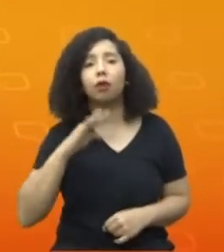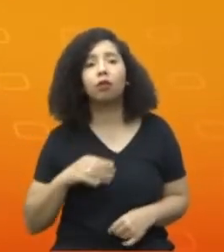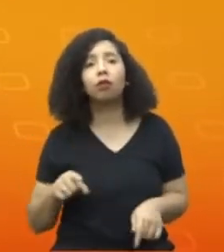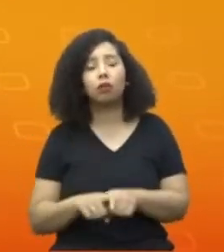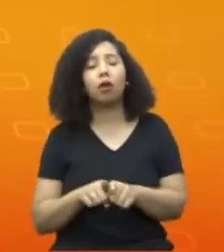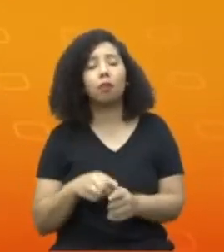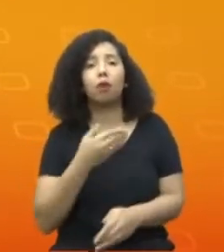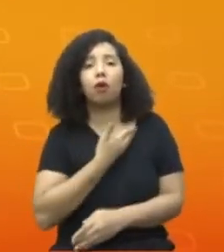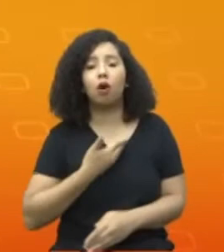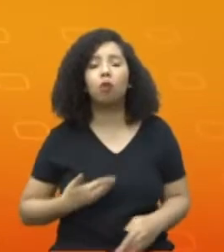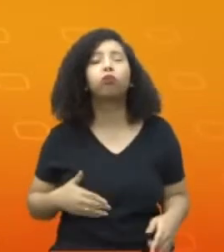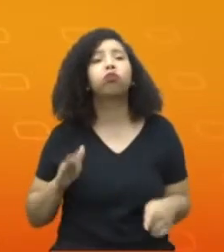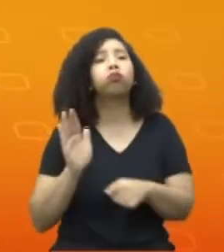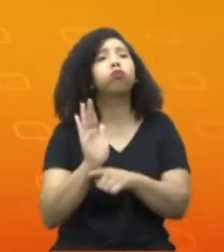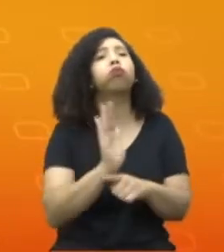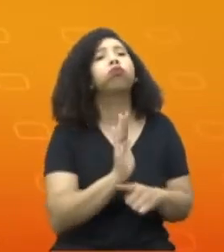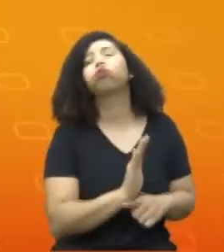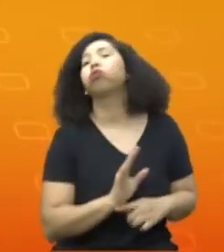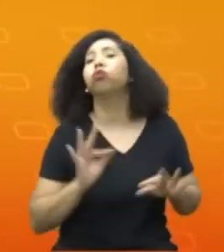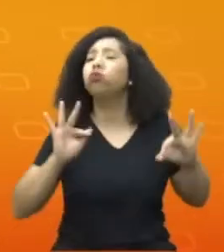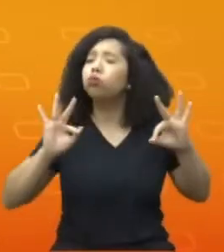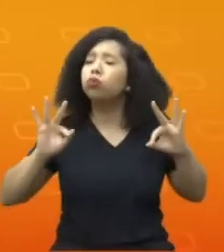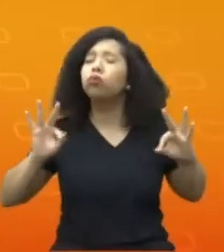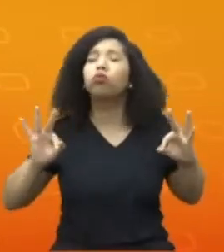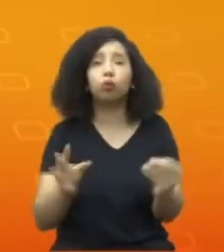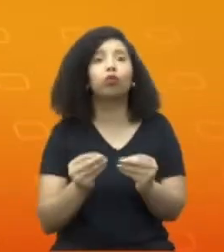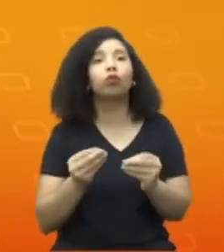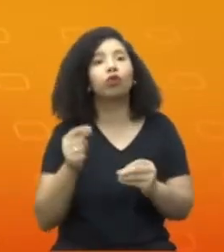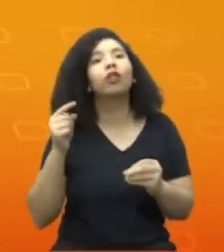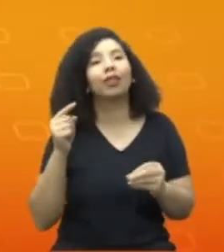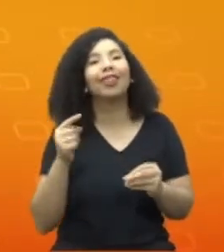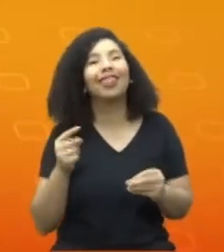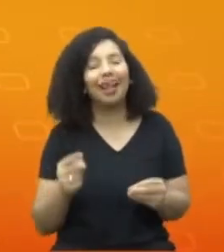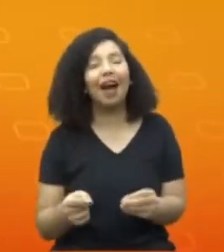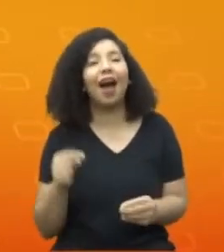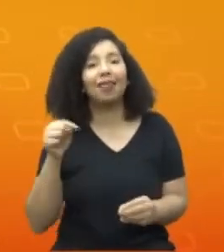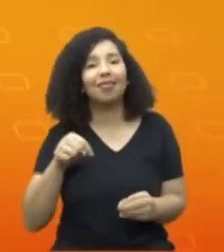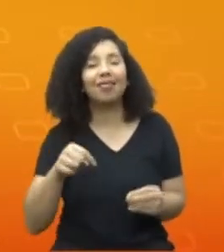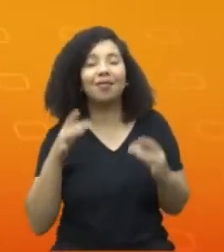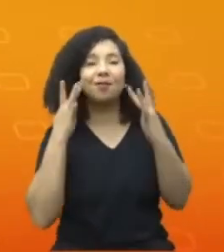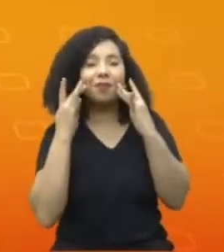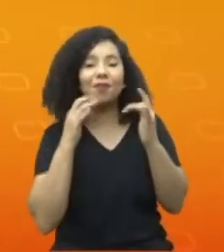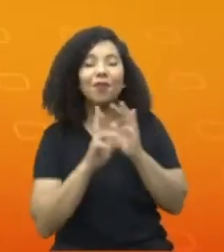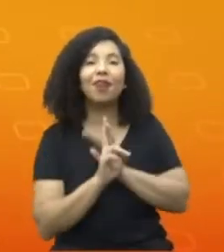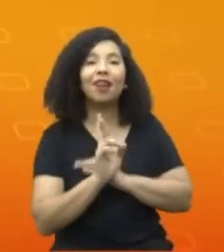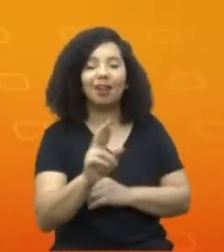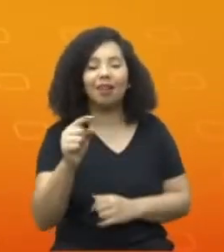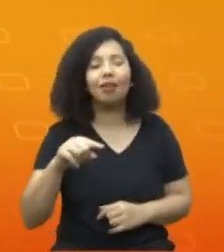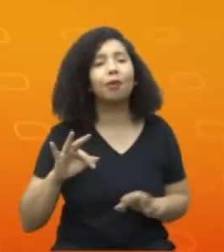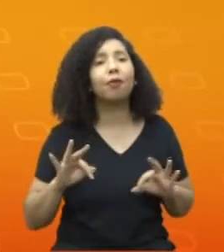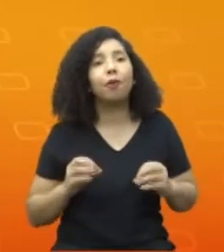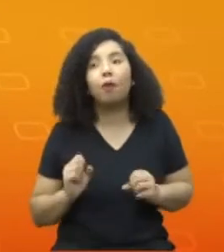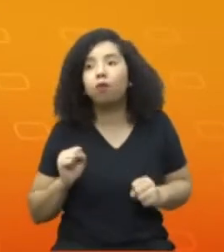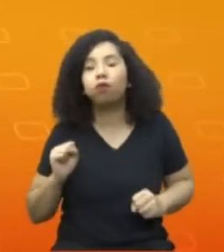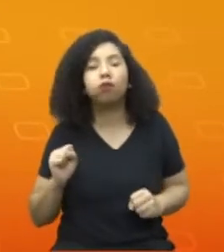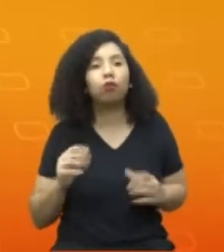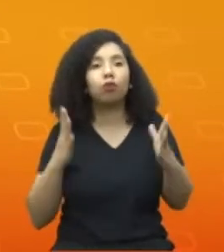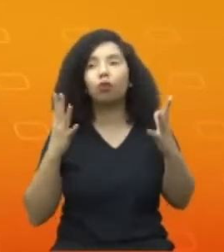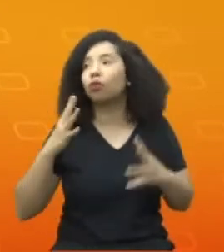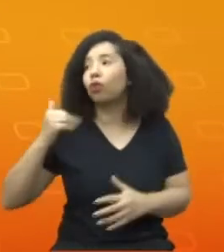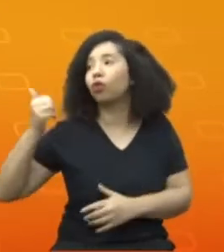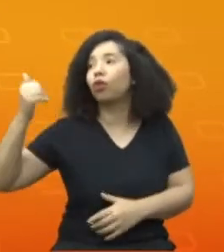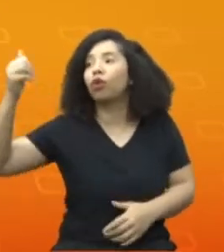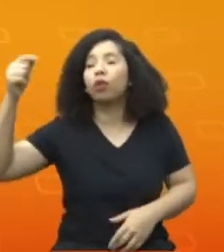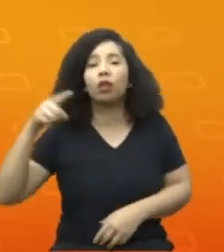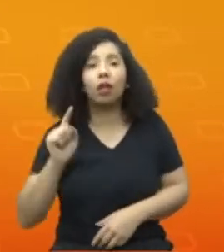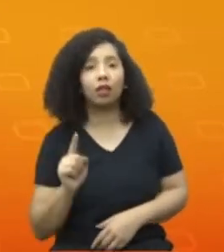a participação dessa constelação que está representada aqui agora, que fez com que fosse um sucesso esse desligamento. O